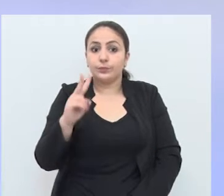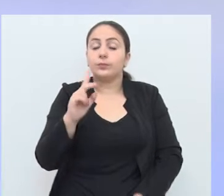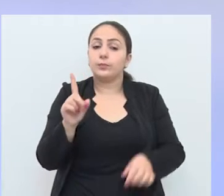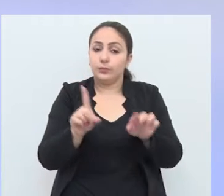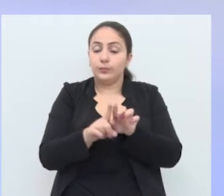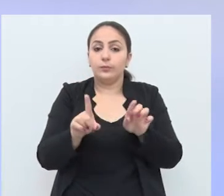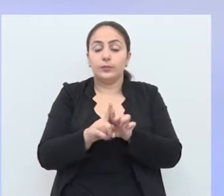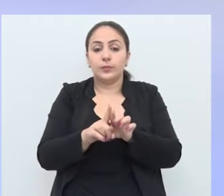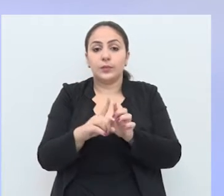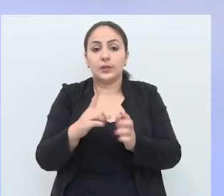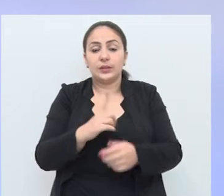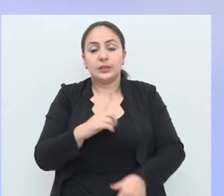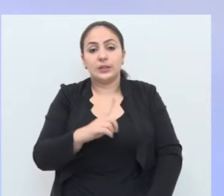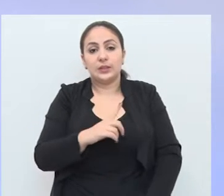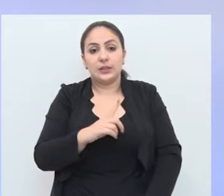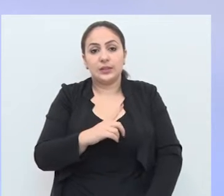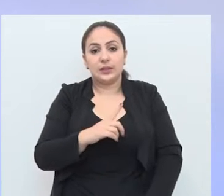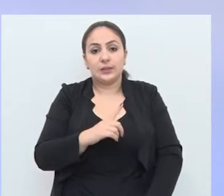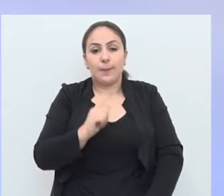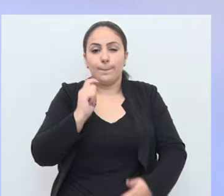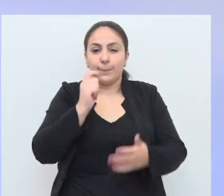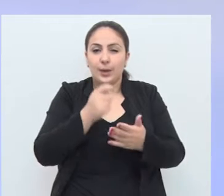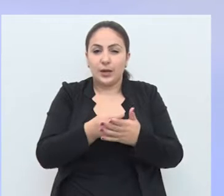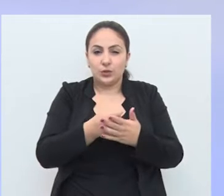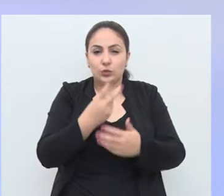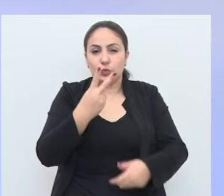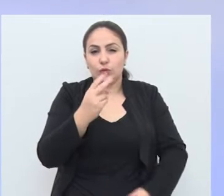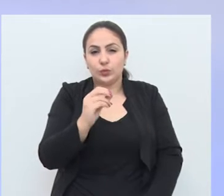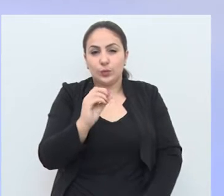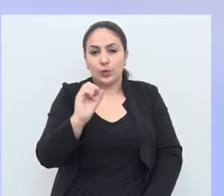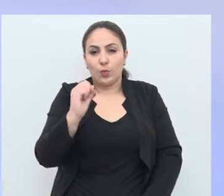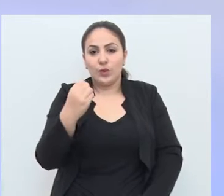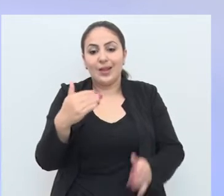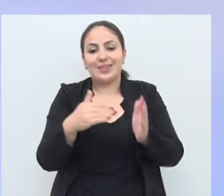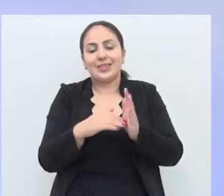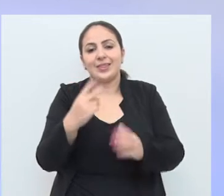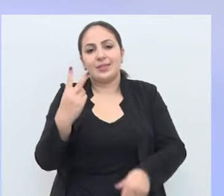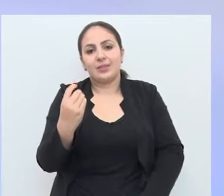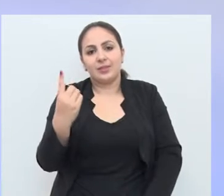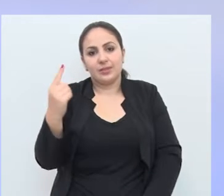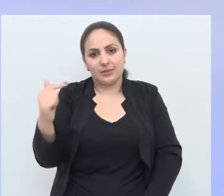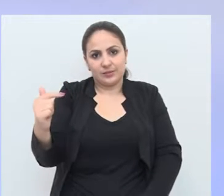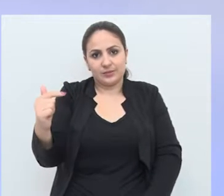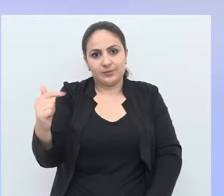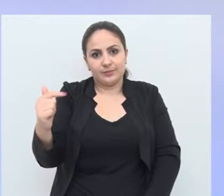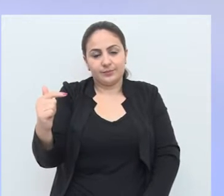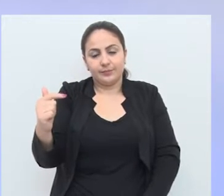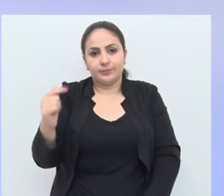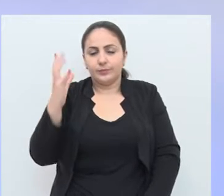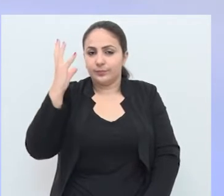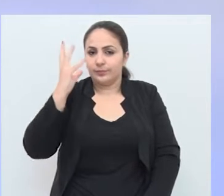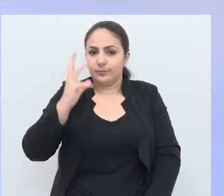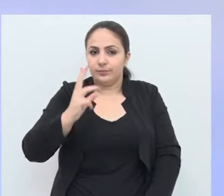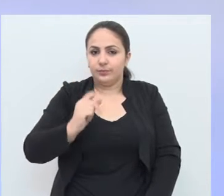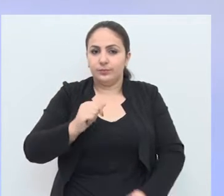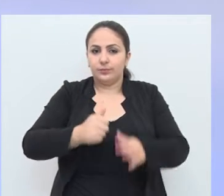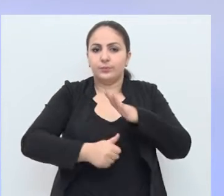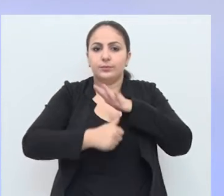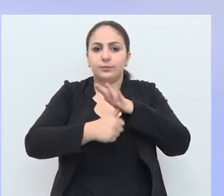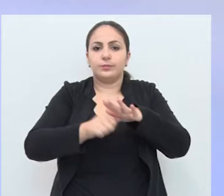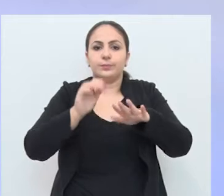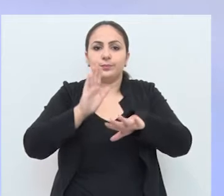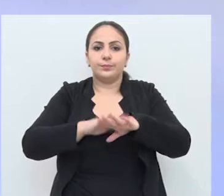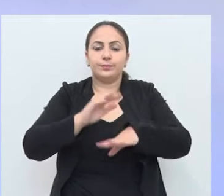lote também incluiu restituições residuais de 2008 a 2017. Ao todo foram